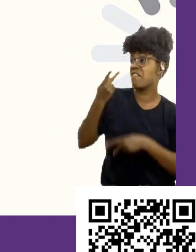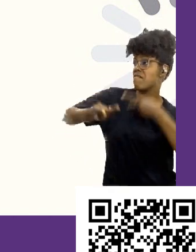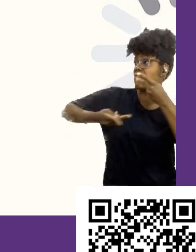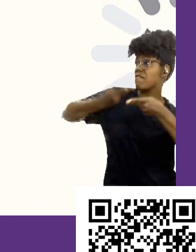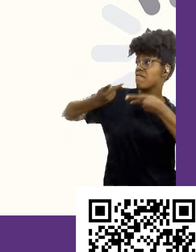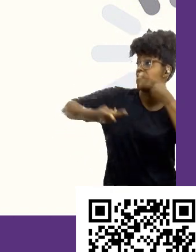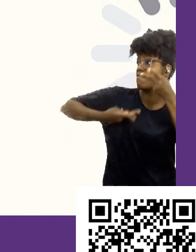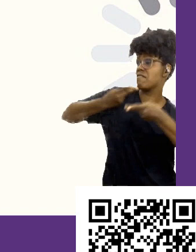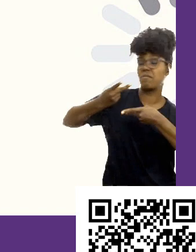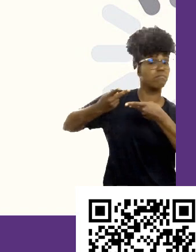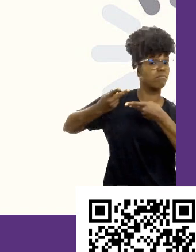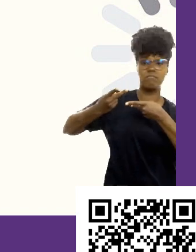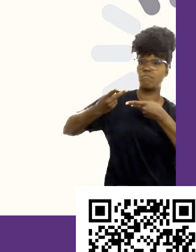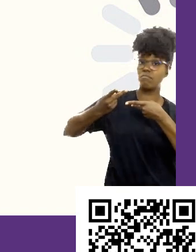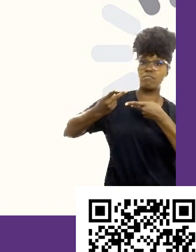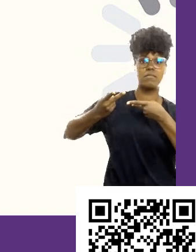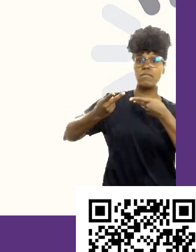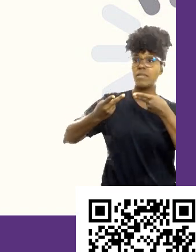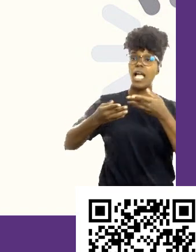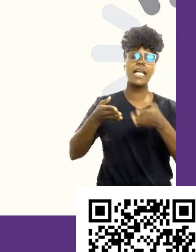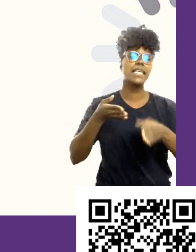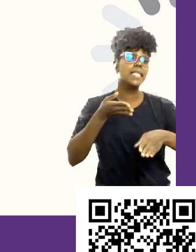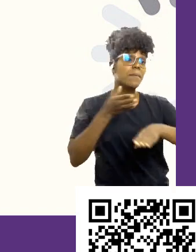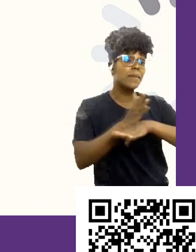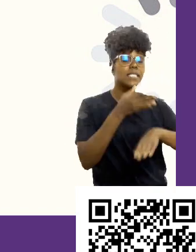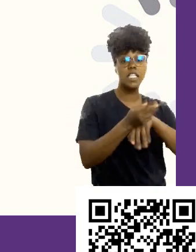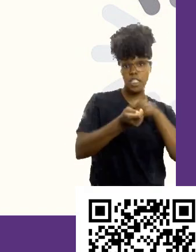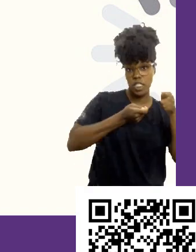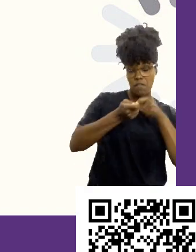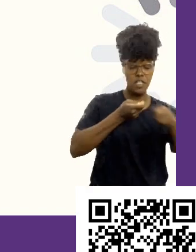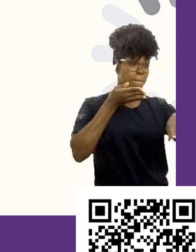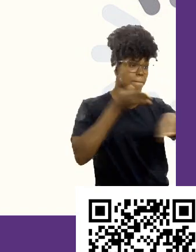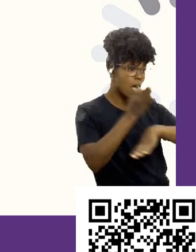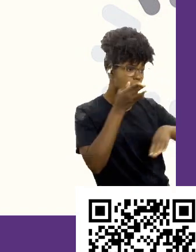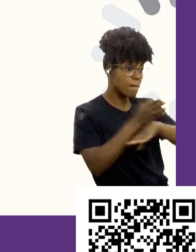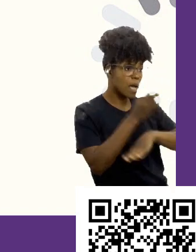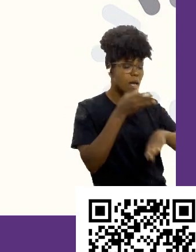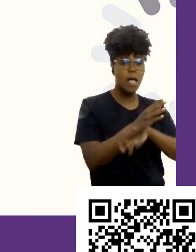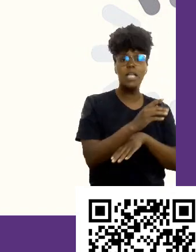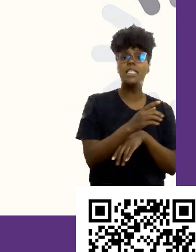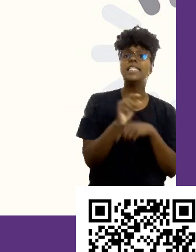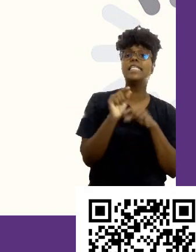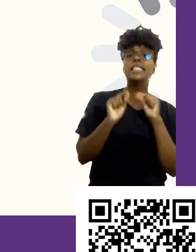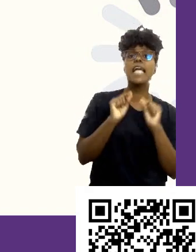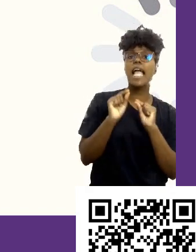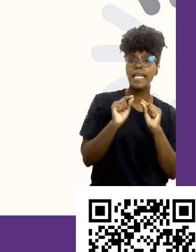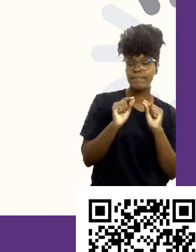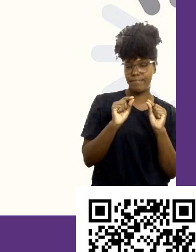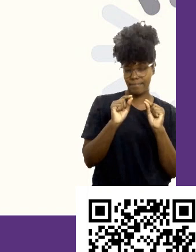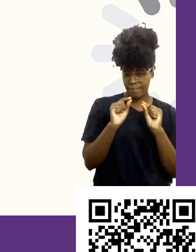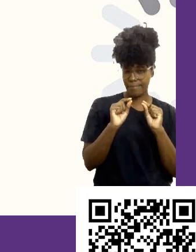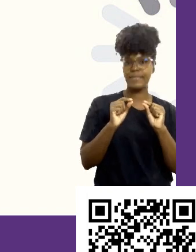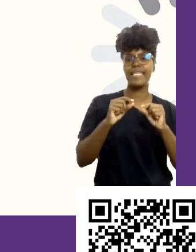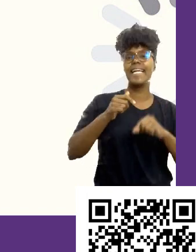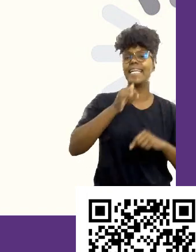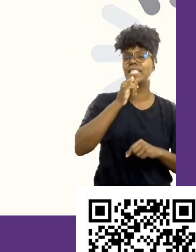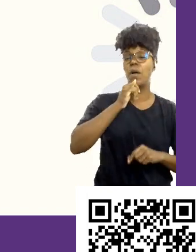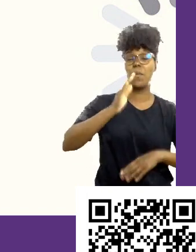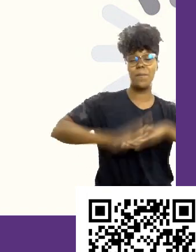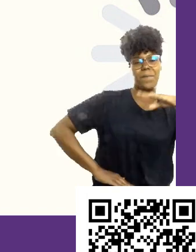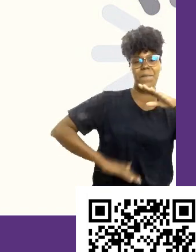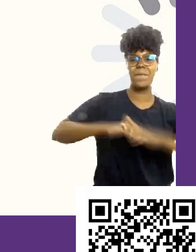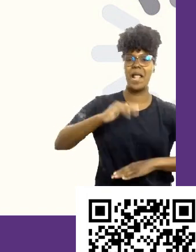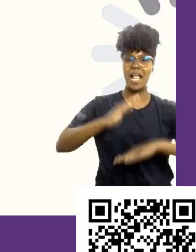destacando nas entrevistas, está passando nas entrevistas quem está dando exemplos práticos onde você